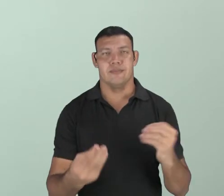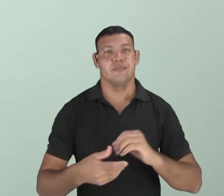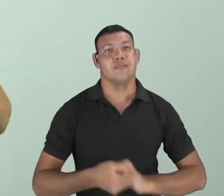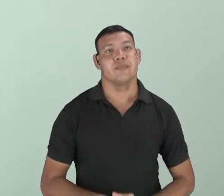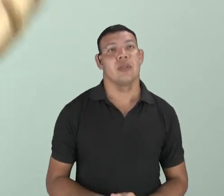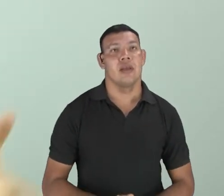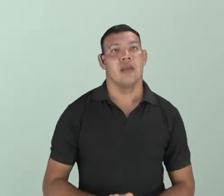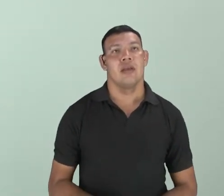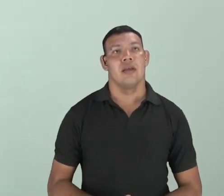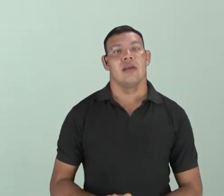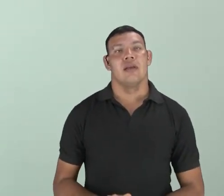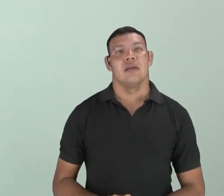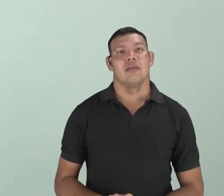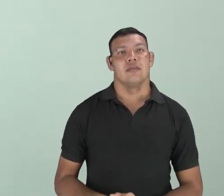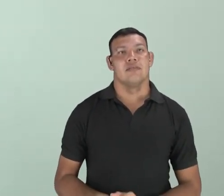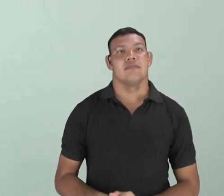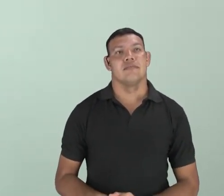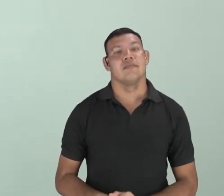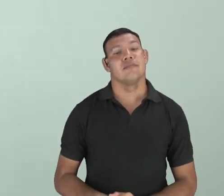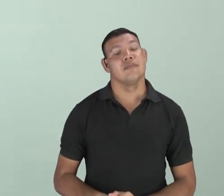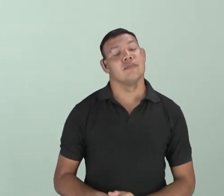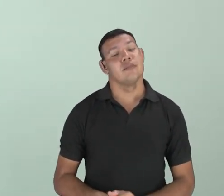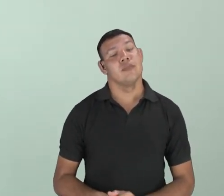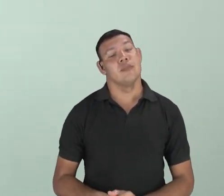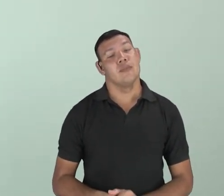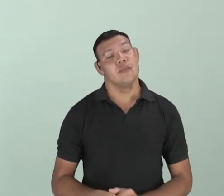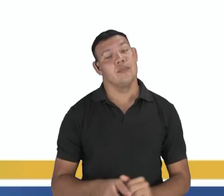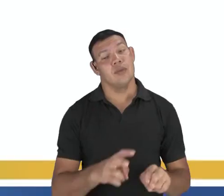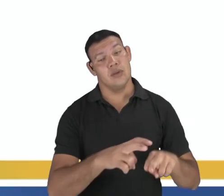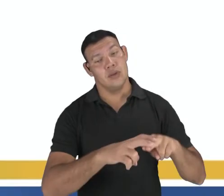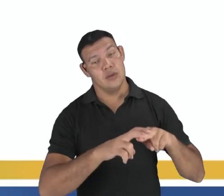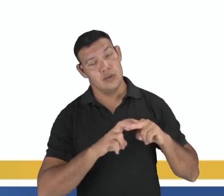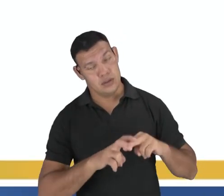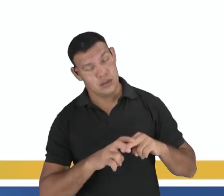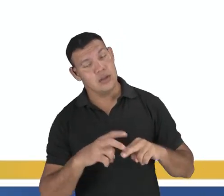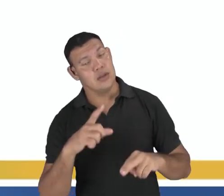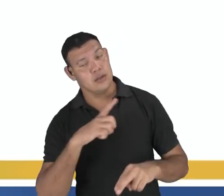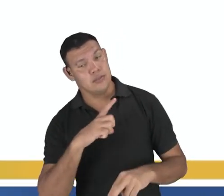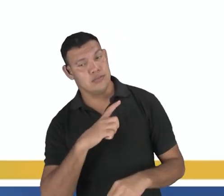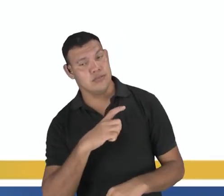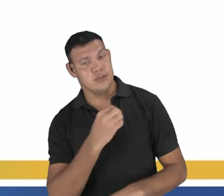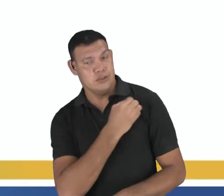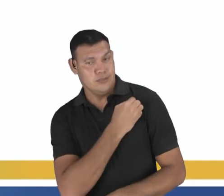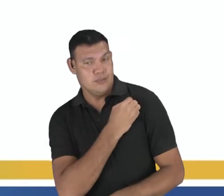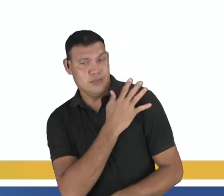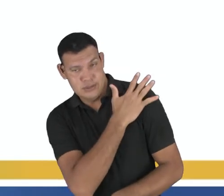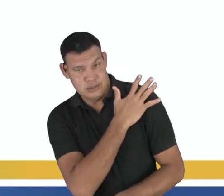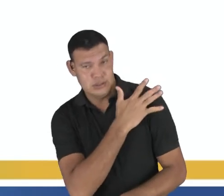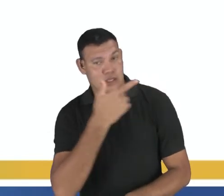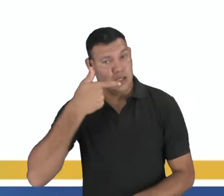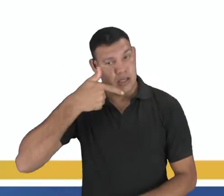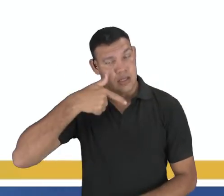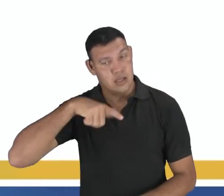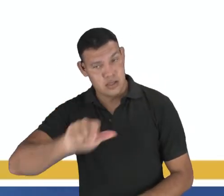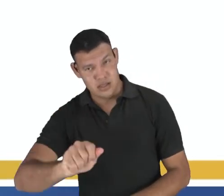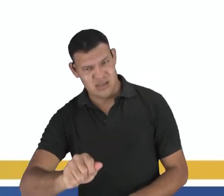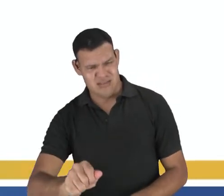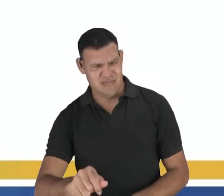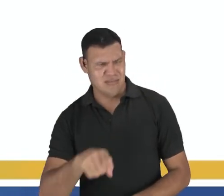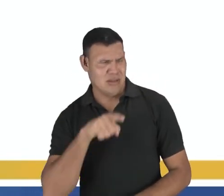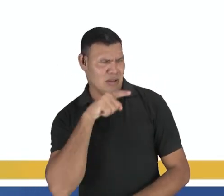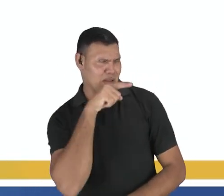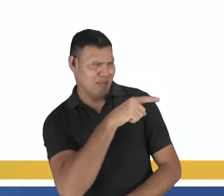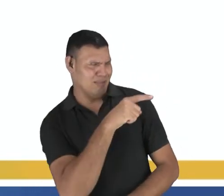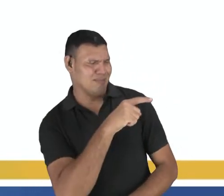por isso, por todas essas variações que nós temos o quê? O preconceito linguístico. Muitas pessoas dizem, ah, fulano fala errado,